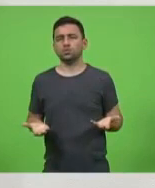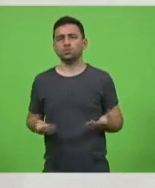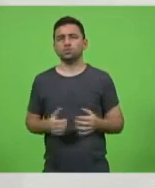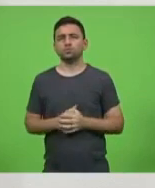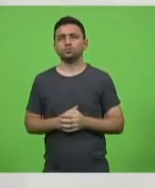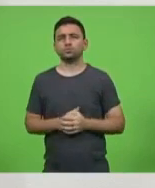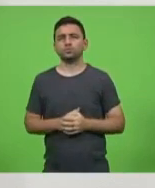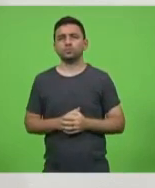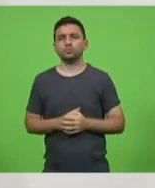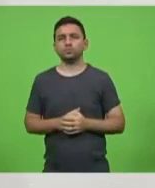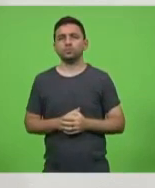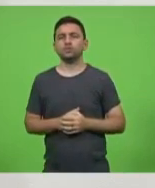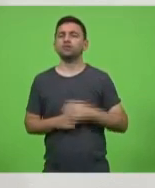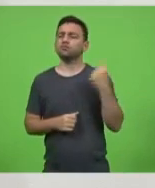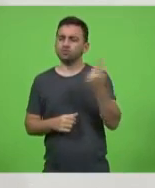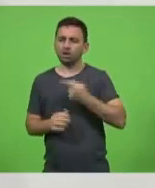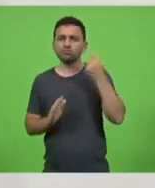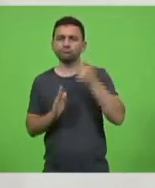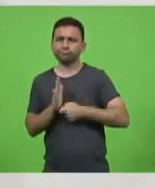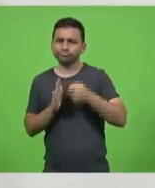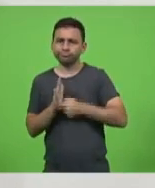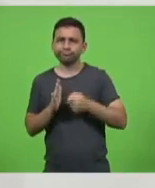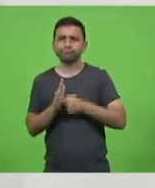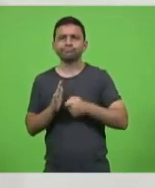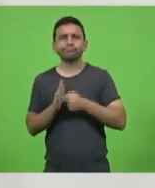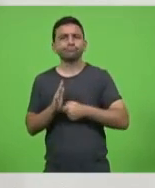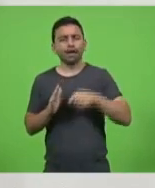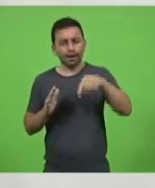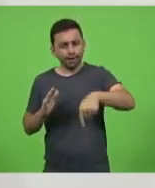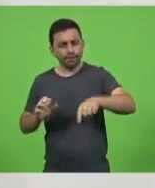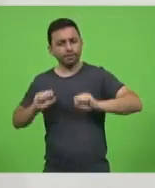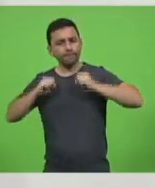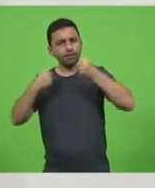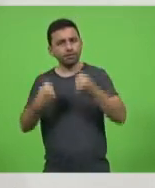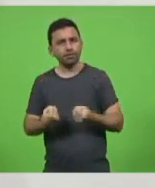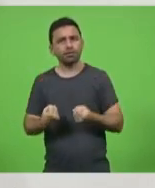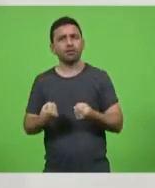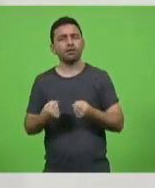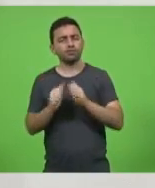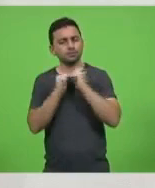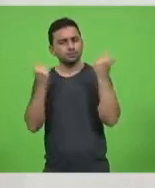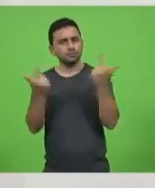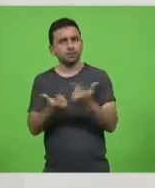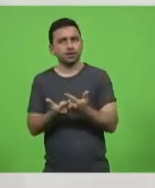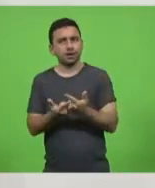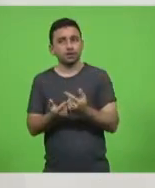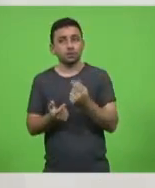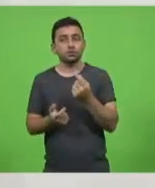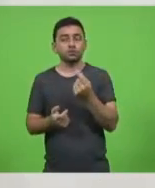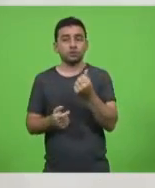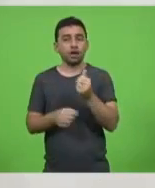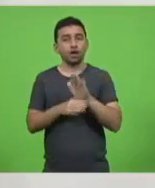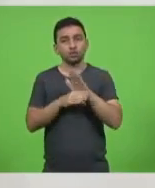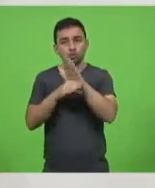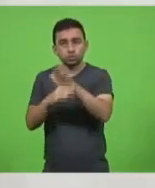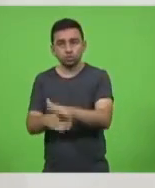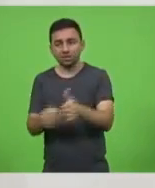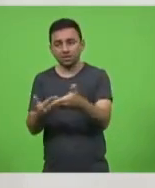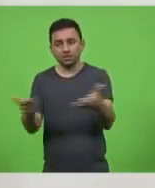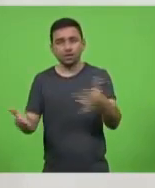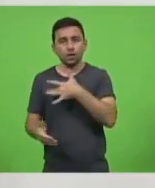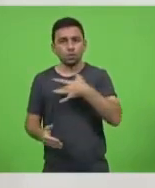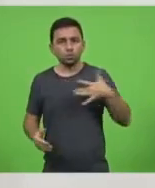E é isso que a gente tem que defender aqui no Parlamento catarinense. O auxílio à saúde e as medidas de